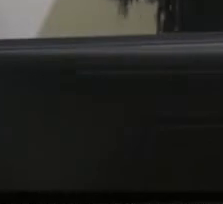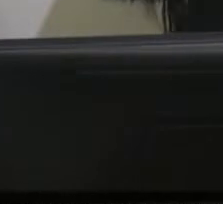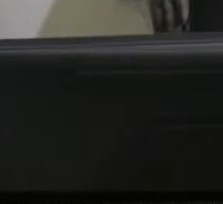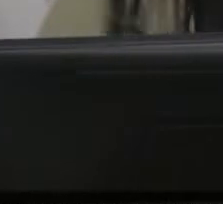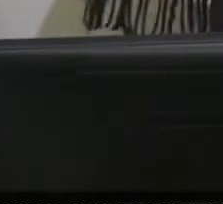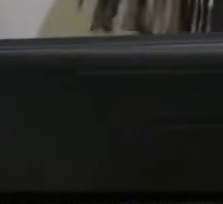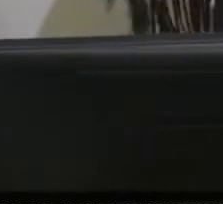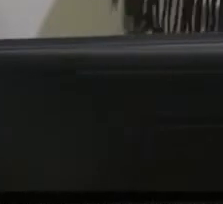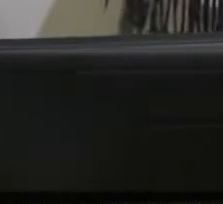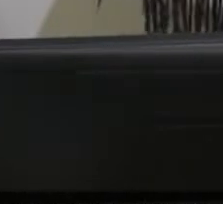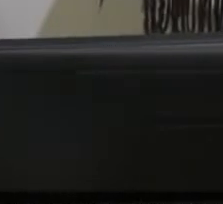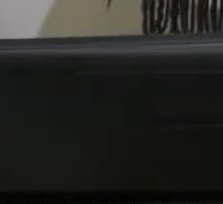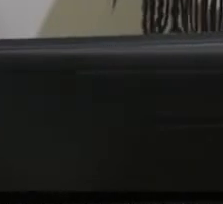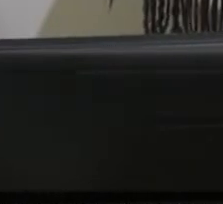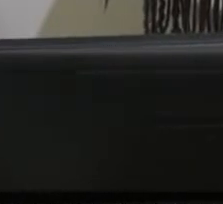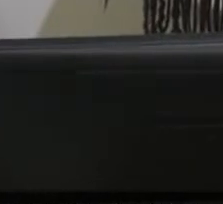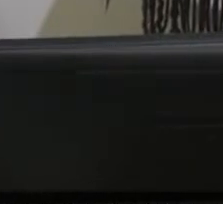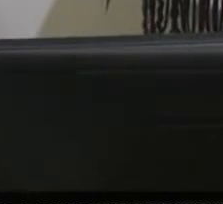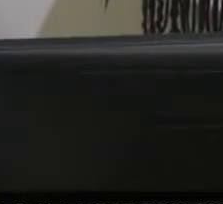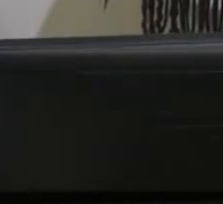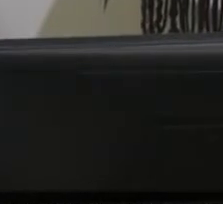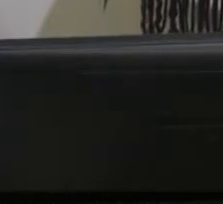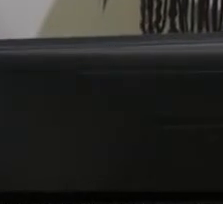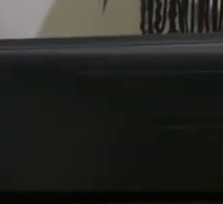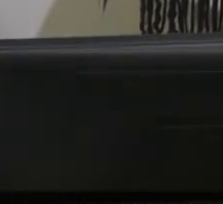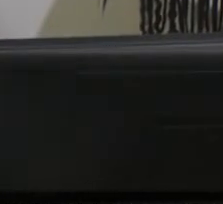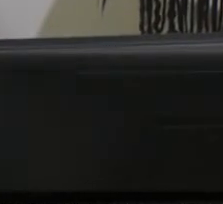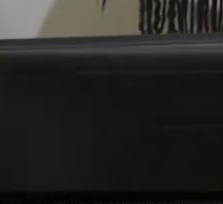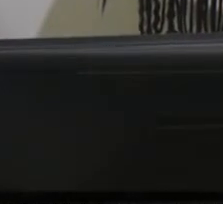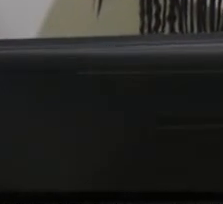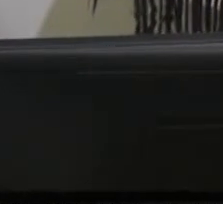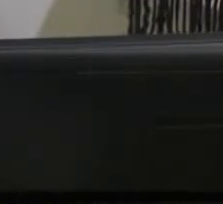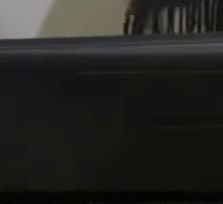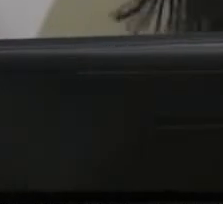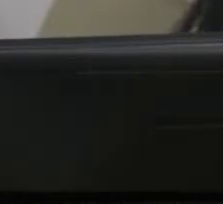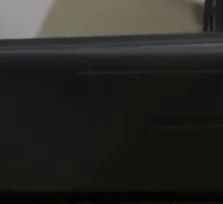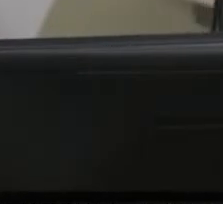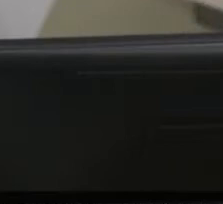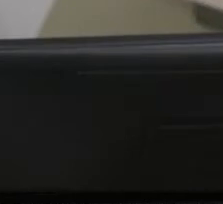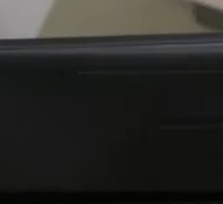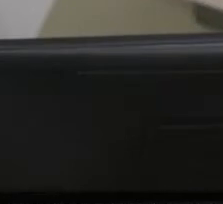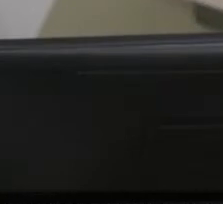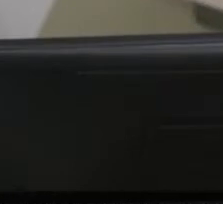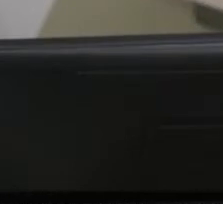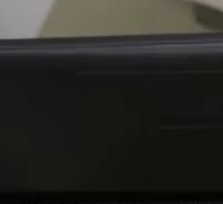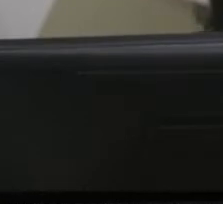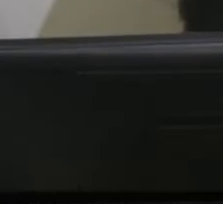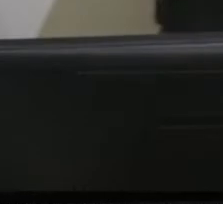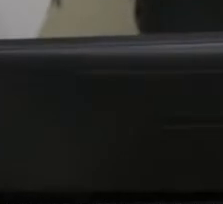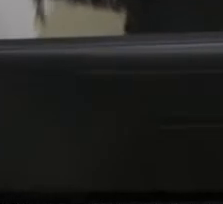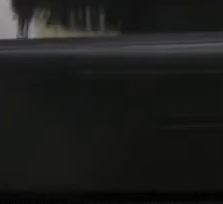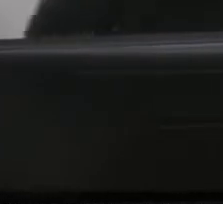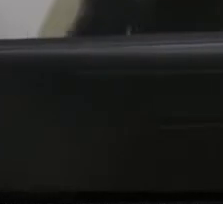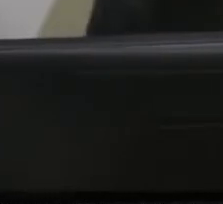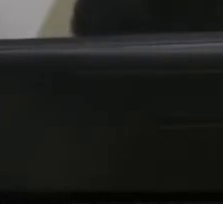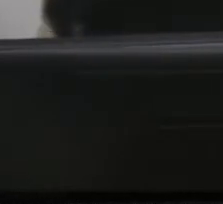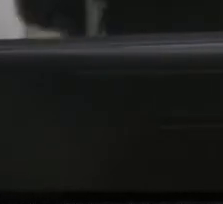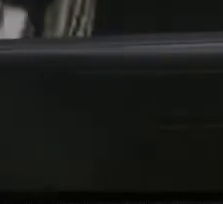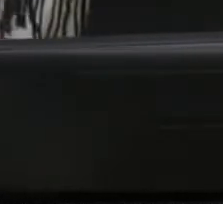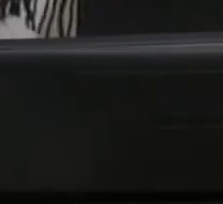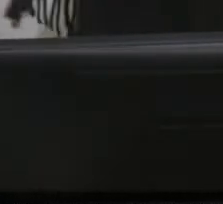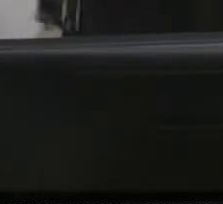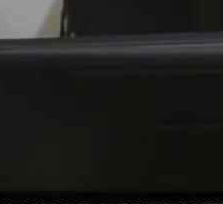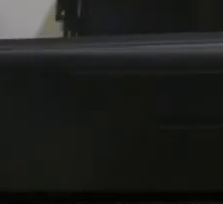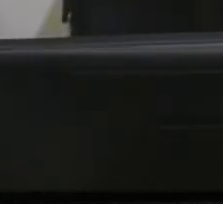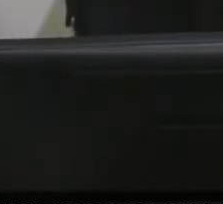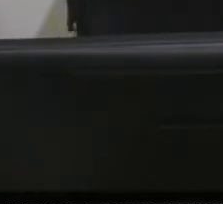comigo, na bancada, a senhora Irene Angélica Franco Silva Leroy, chefe adjunta